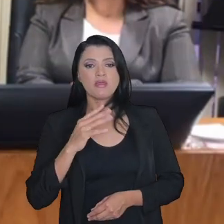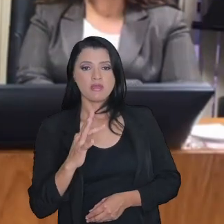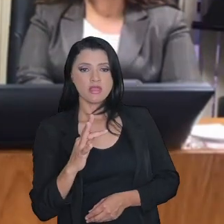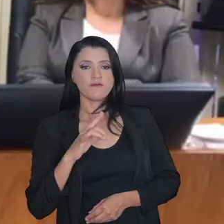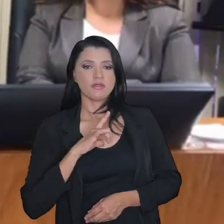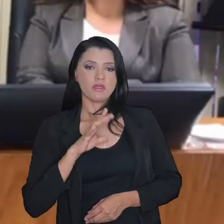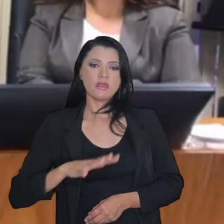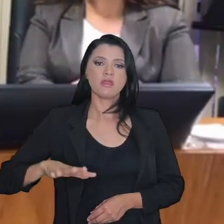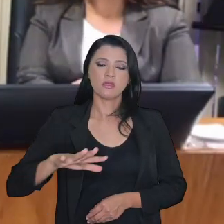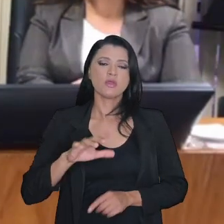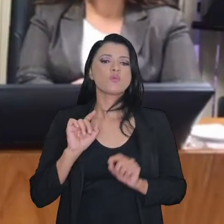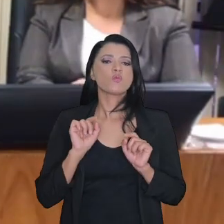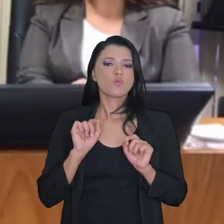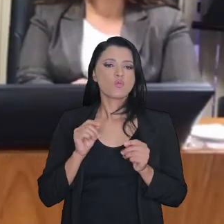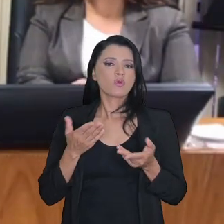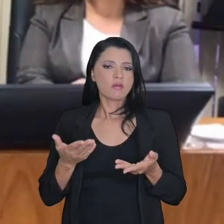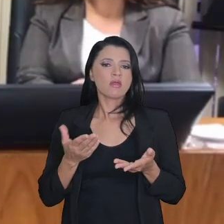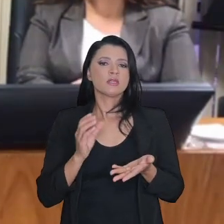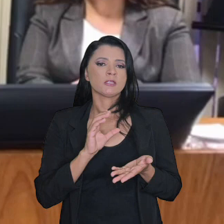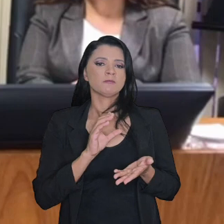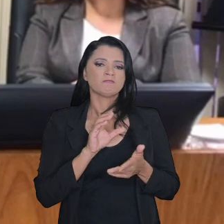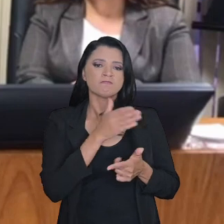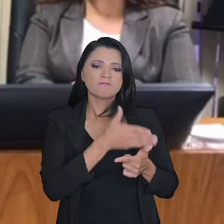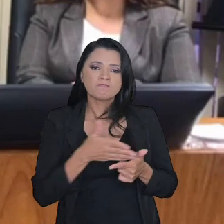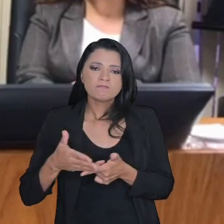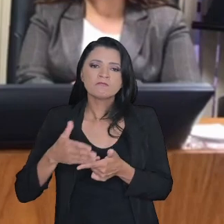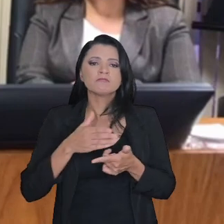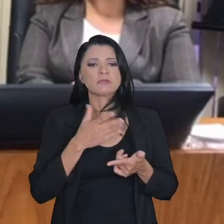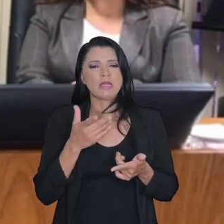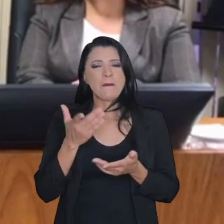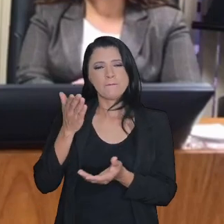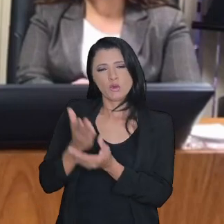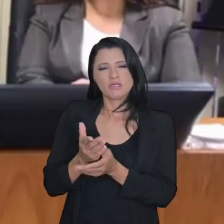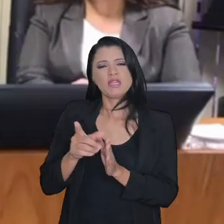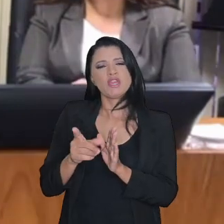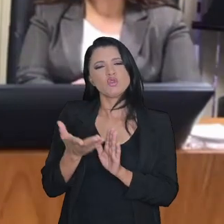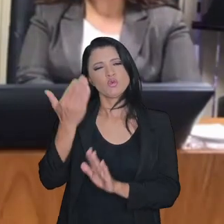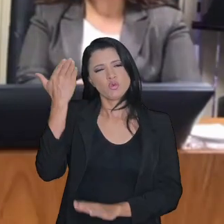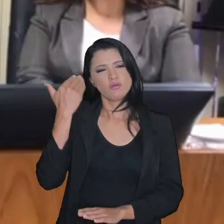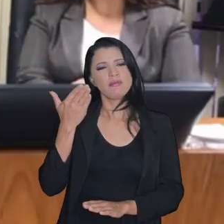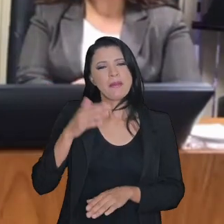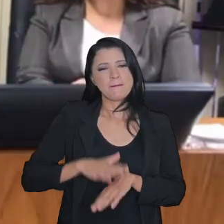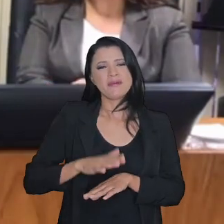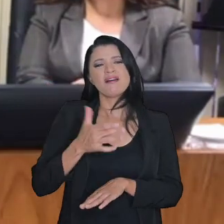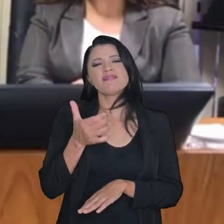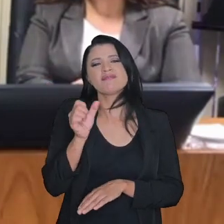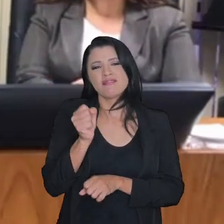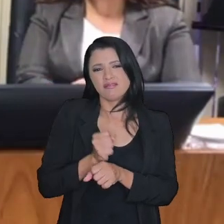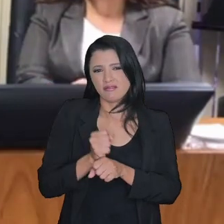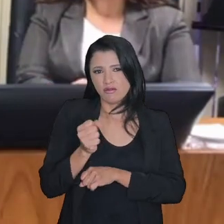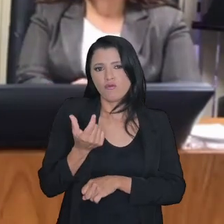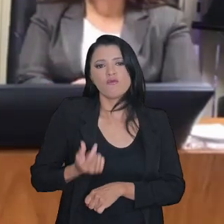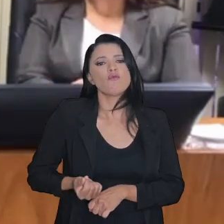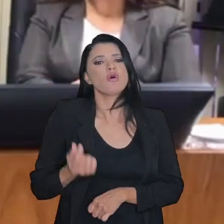distribuição, processos mais antigos, até com mais de 10 anos, com valores significativos, 9, 10 anos,